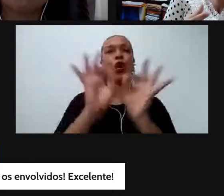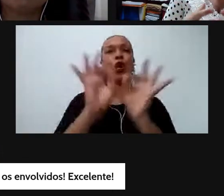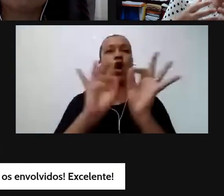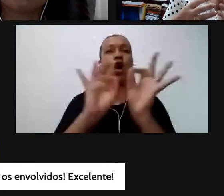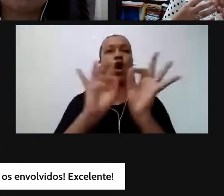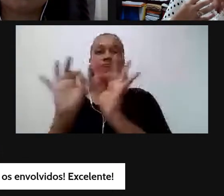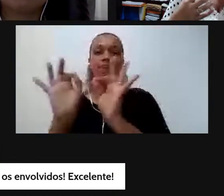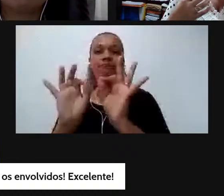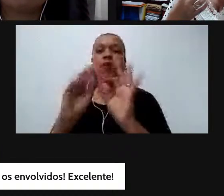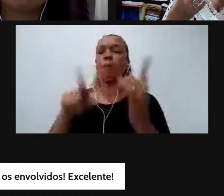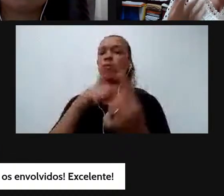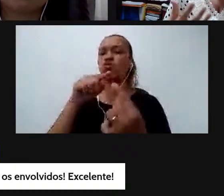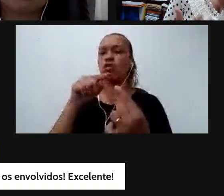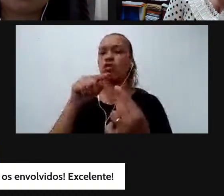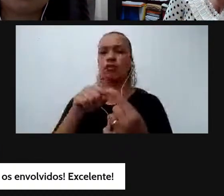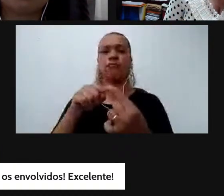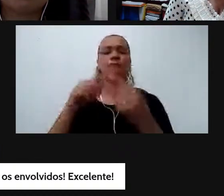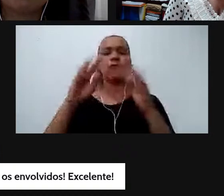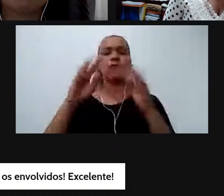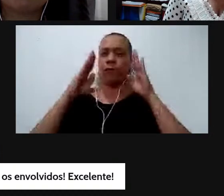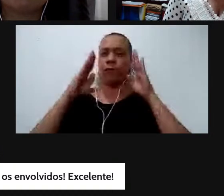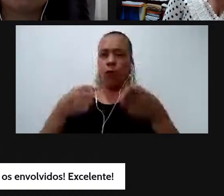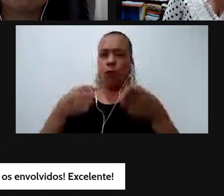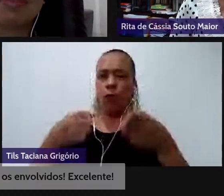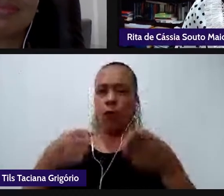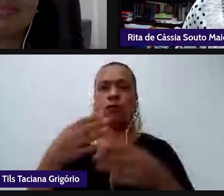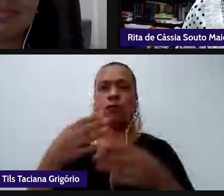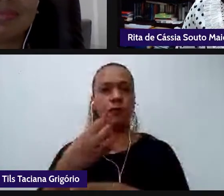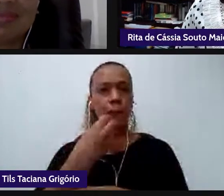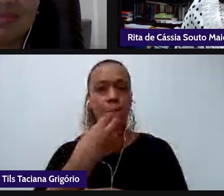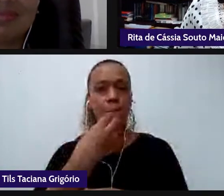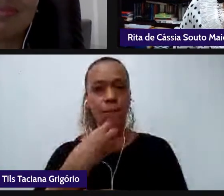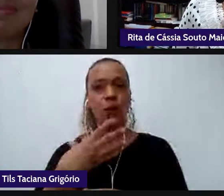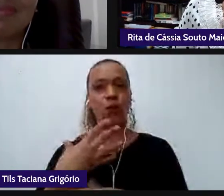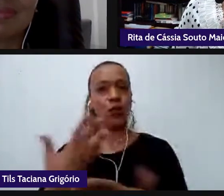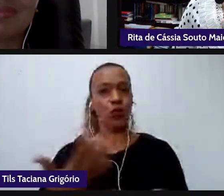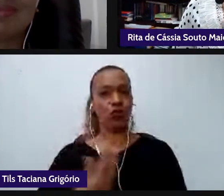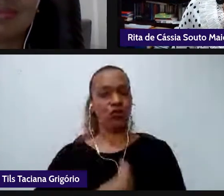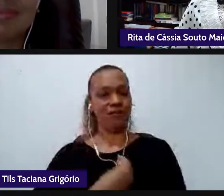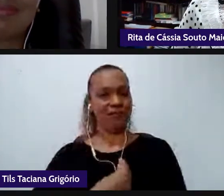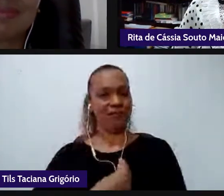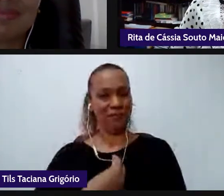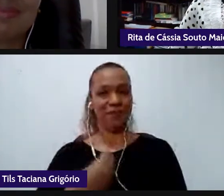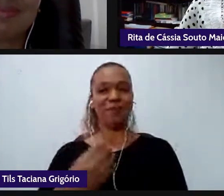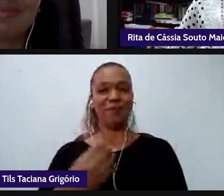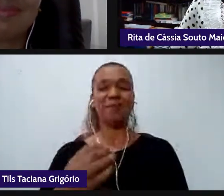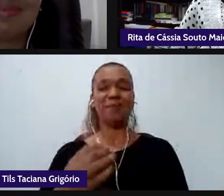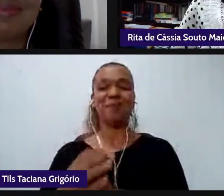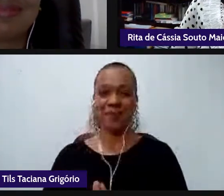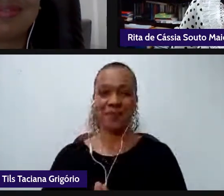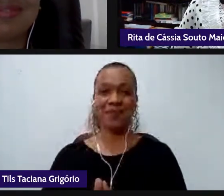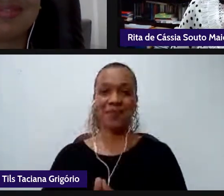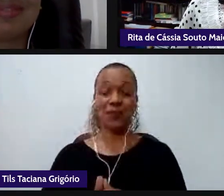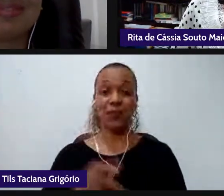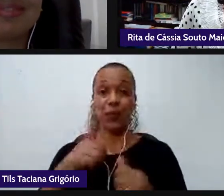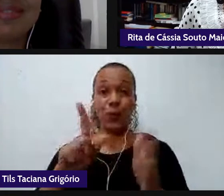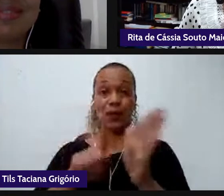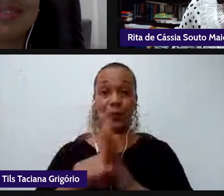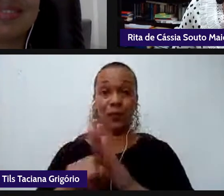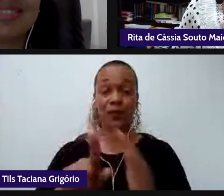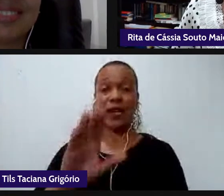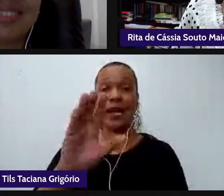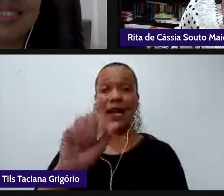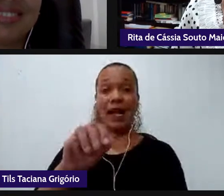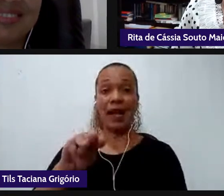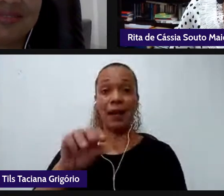objetiva foi muito bom participar aqui contigo hoje uma pergunta de Camila qual